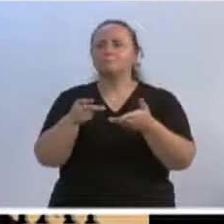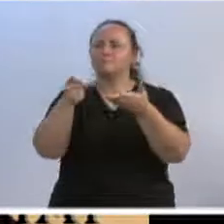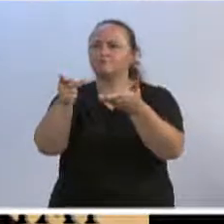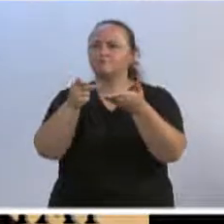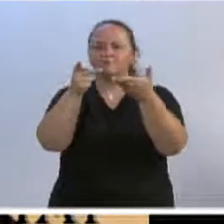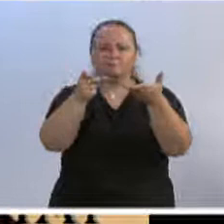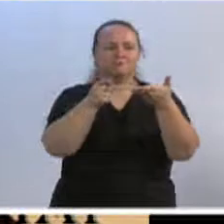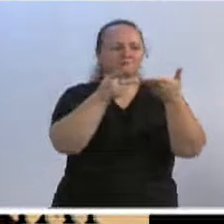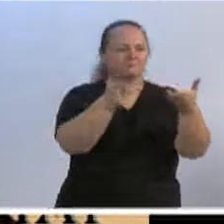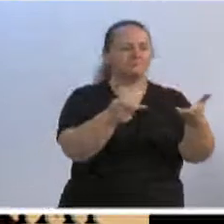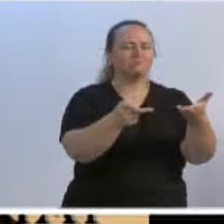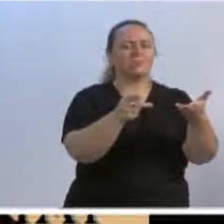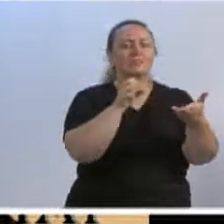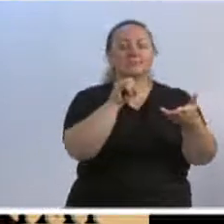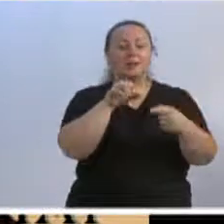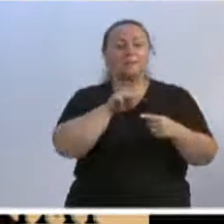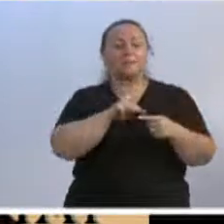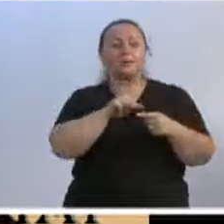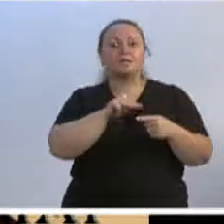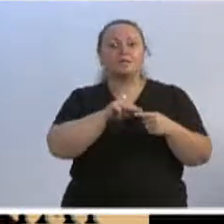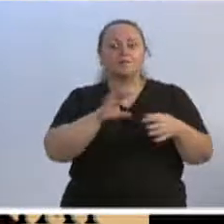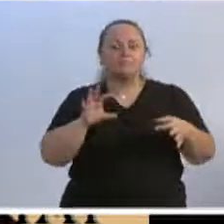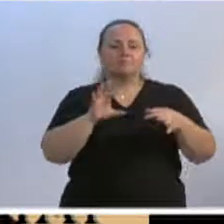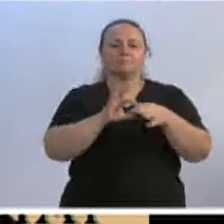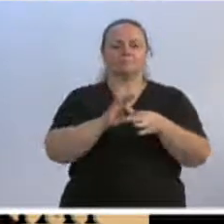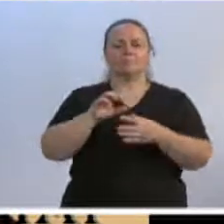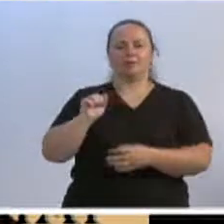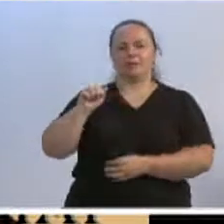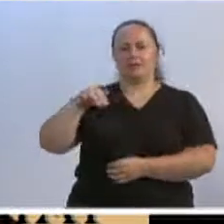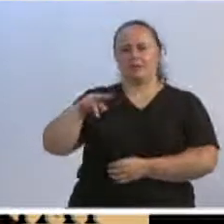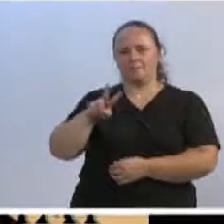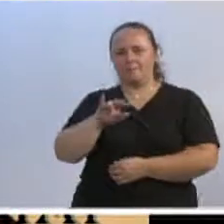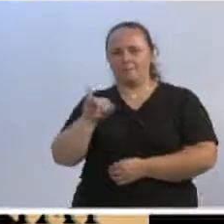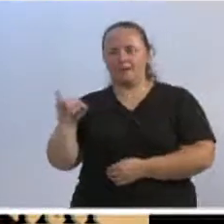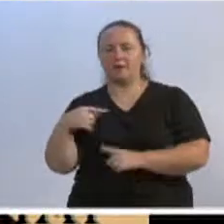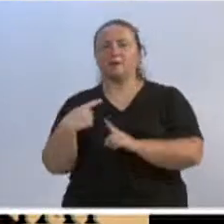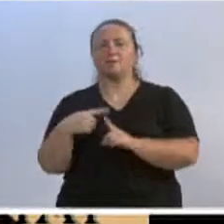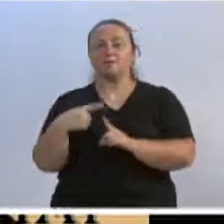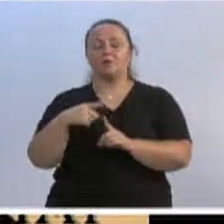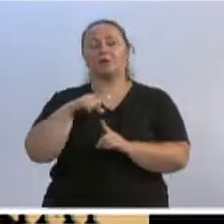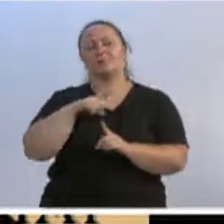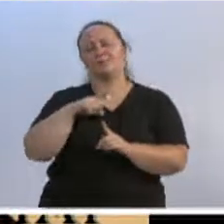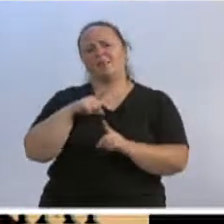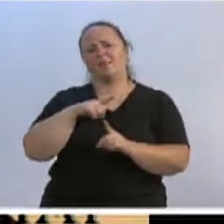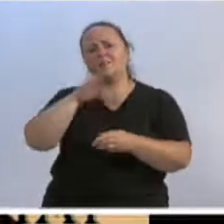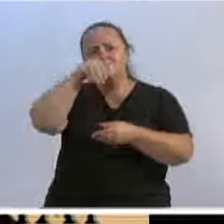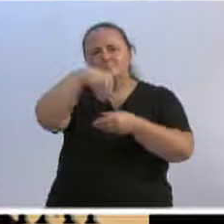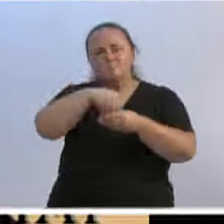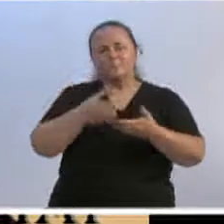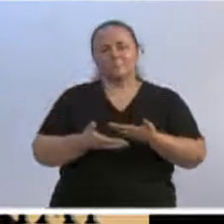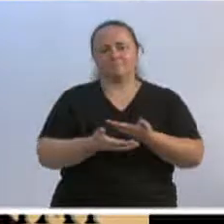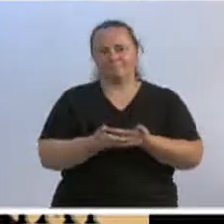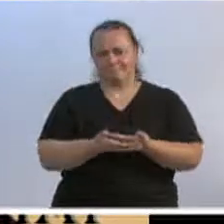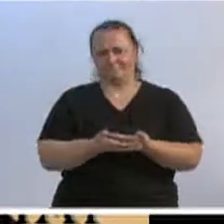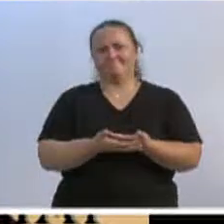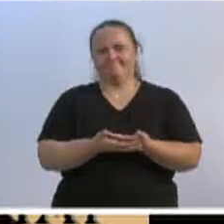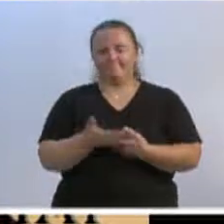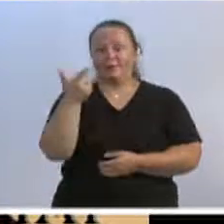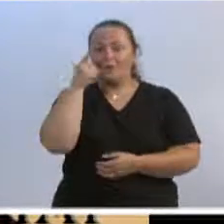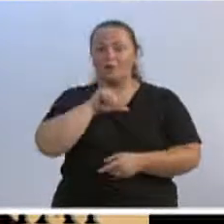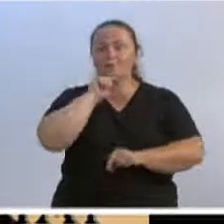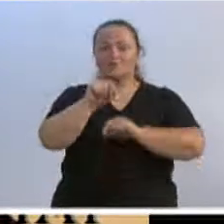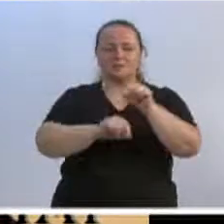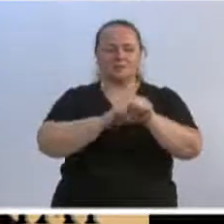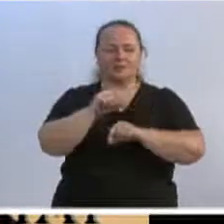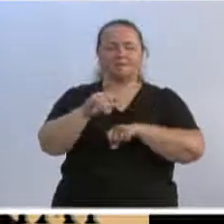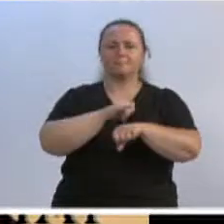membros da ANVI, solicitando a ajuda desses municípios que usufruem da estrutura do Santo Antônio, para que juntos possamos buscar recursos